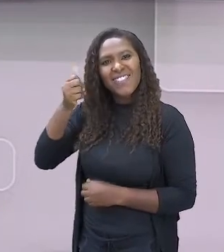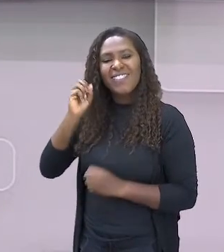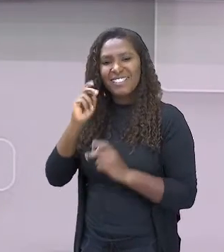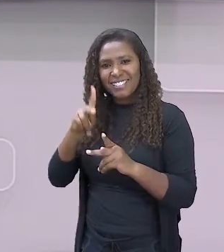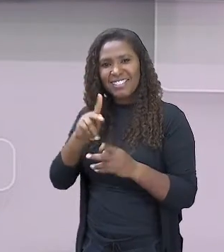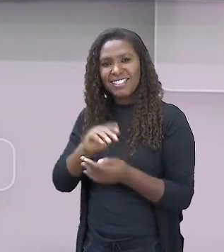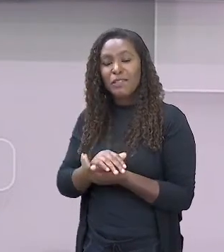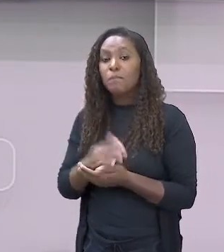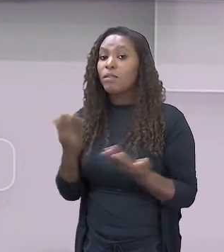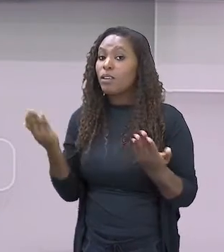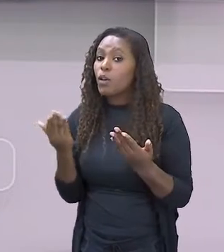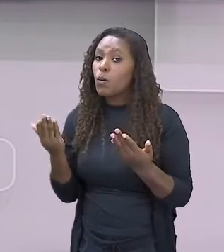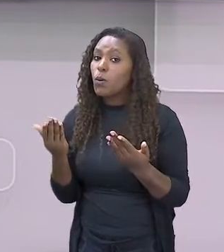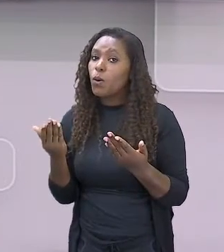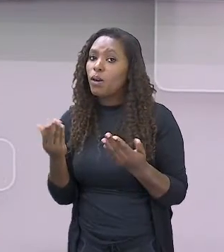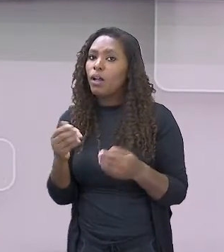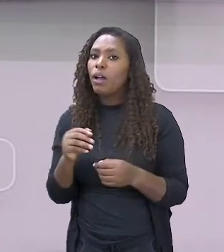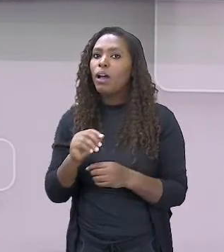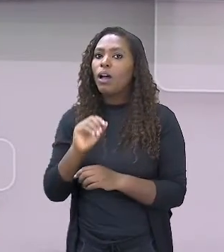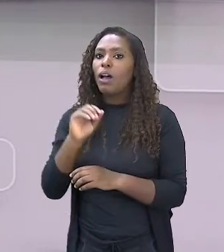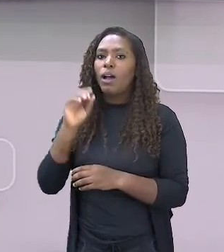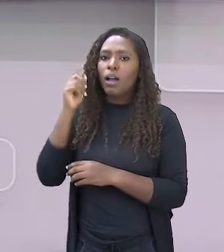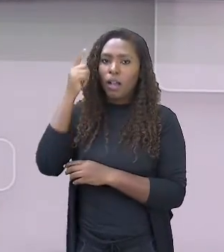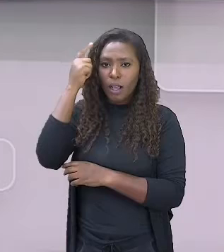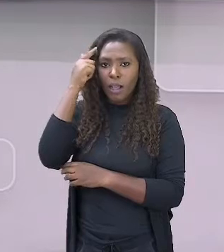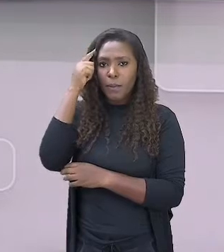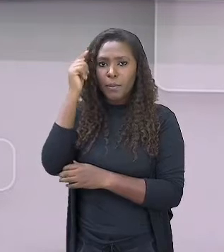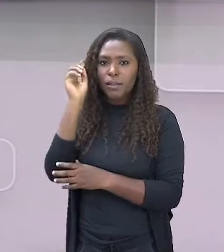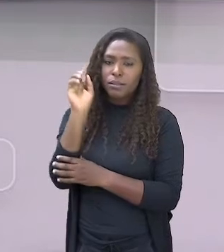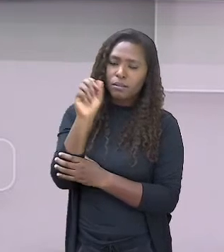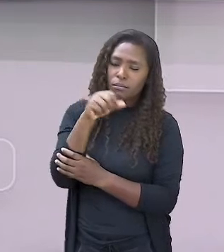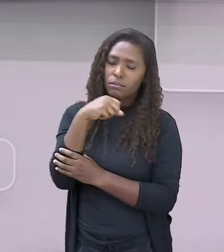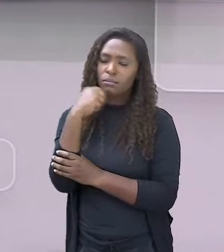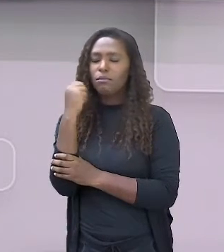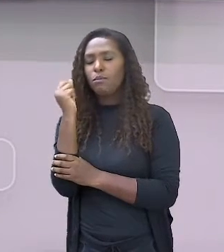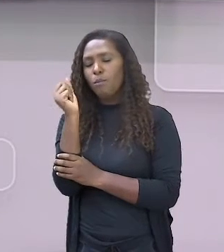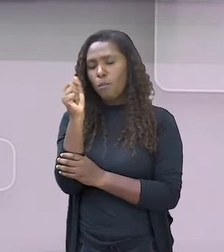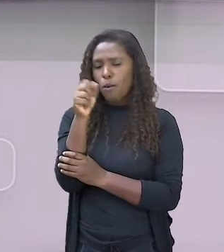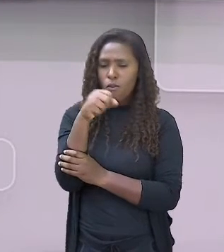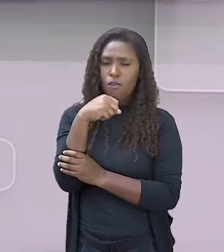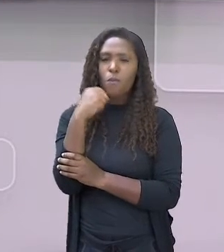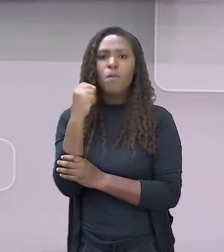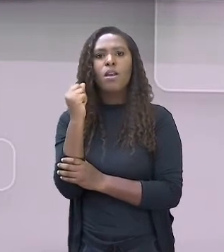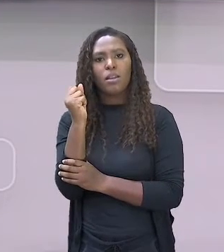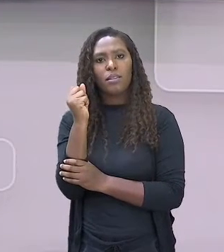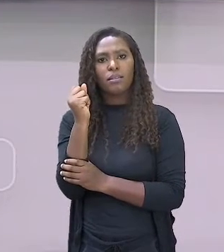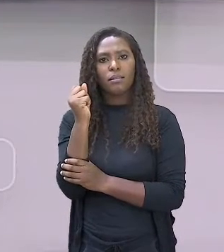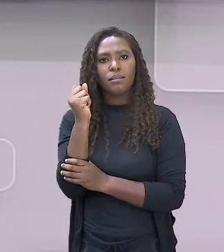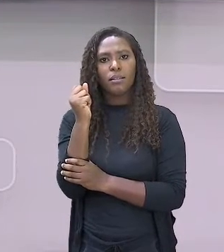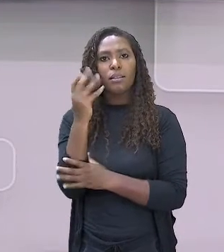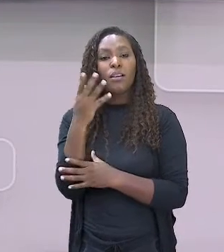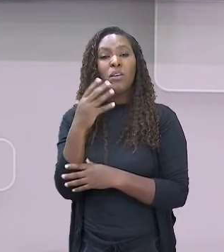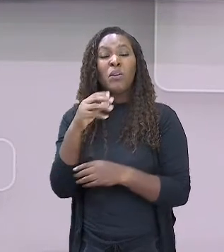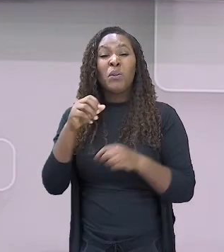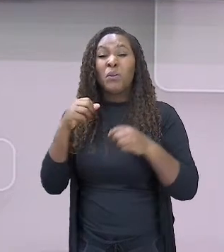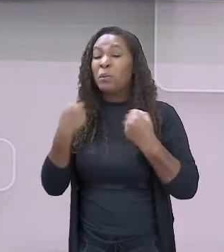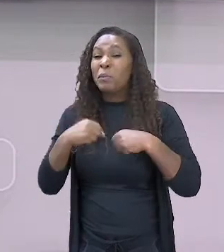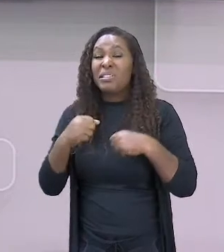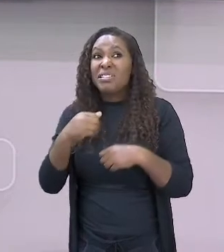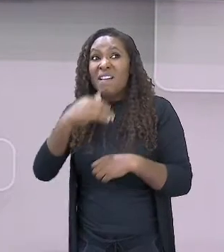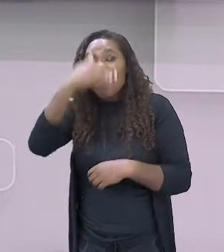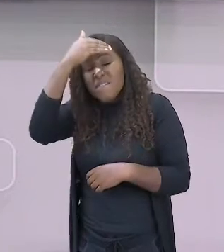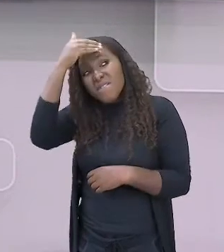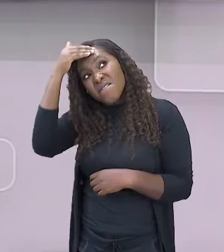movimento aqui da cabeça. Segura de leve, não precisa fazer força para não